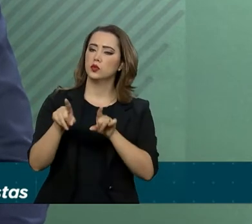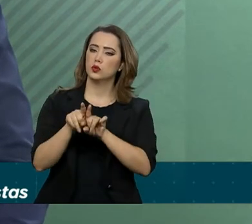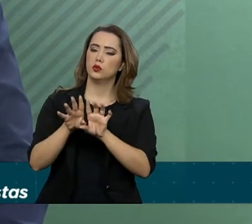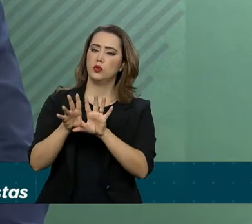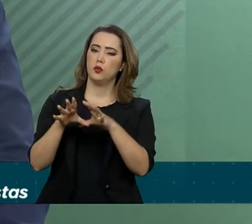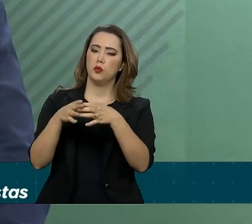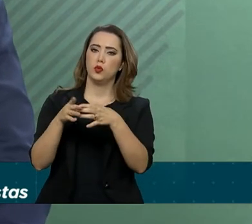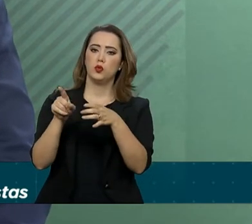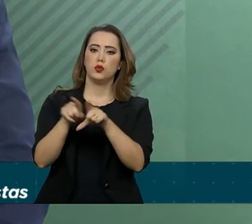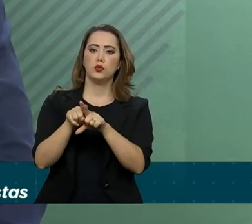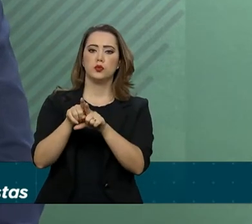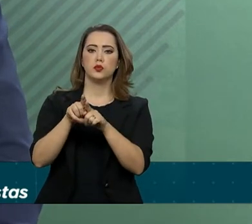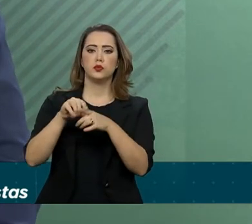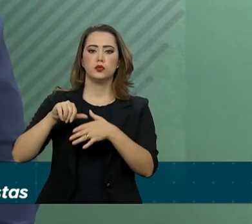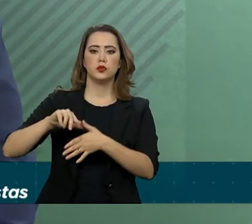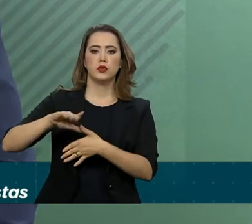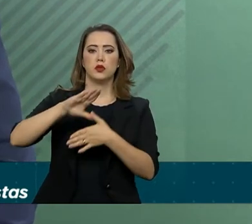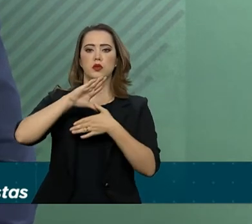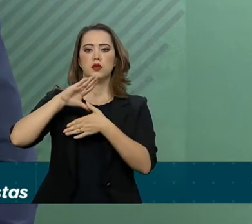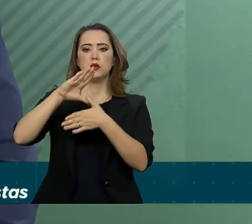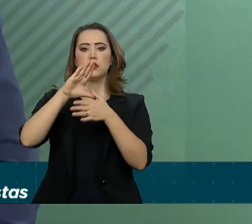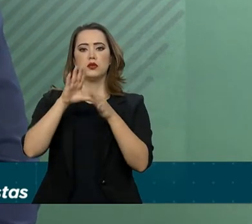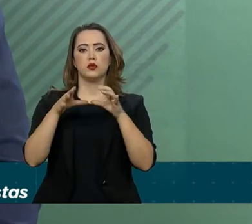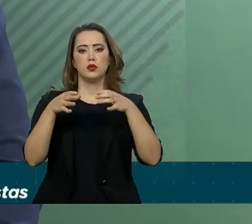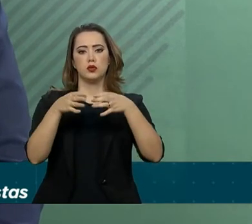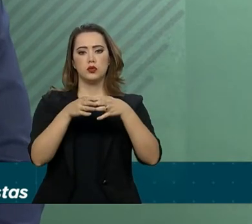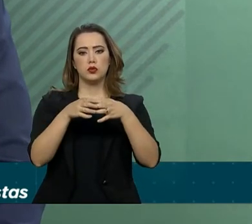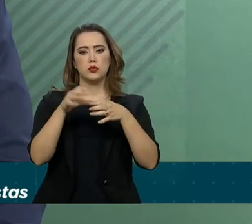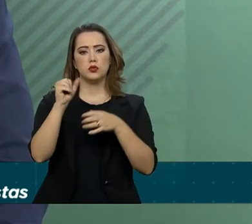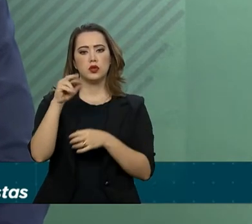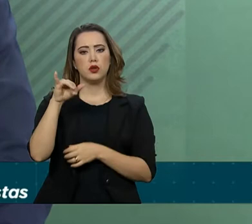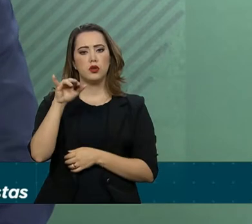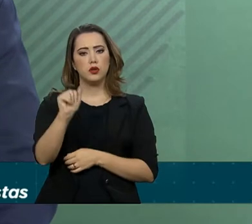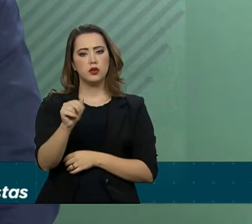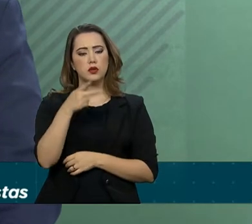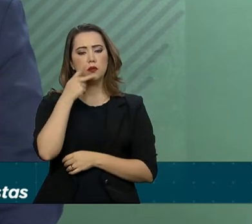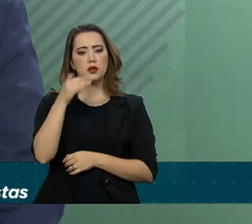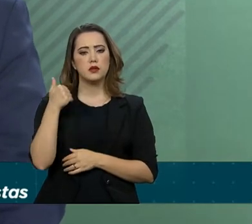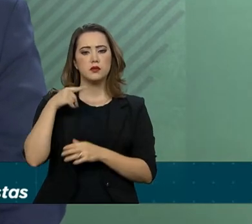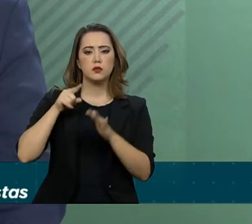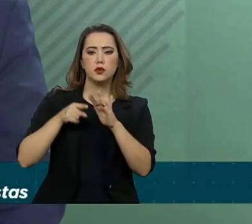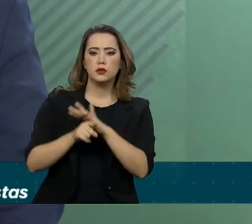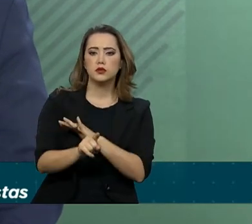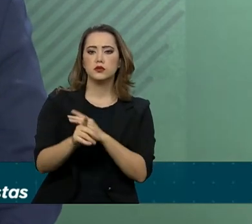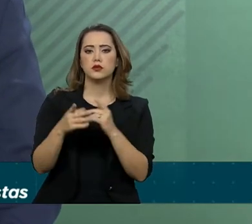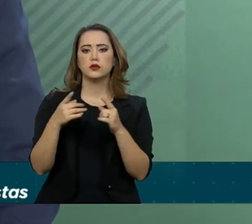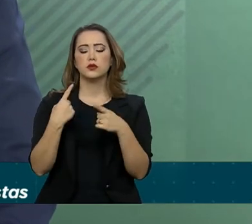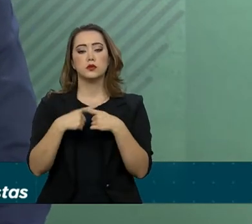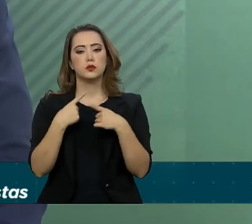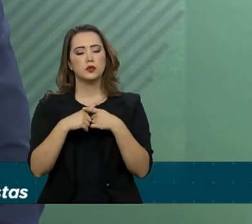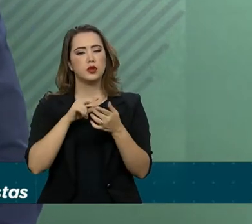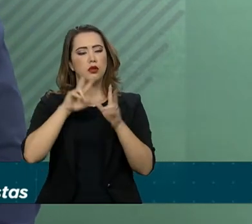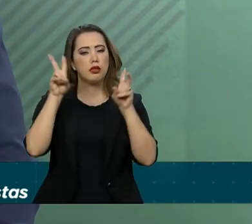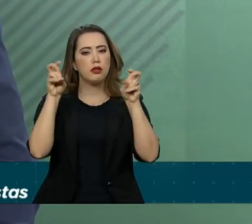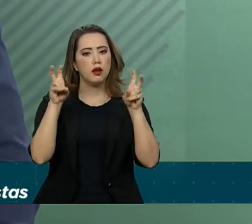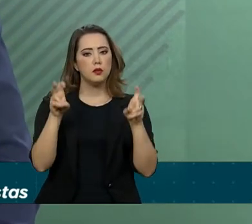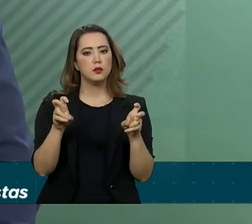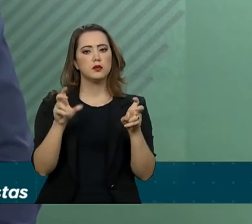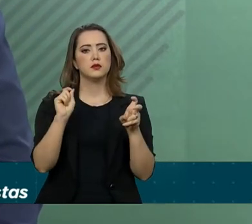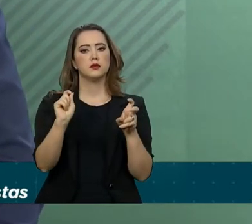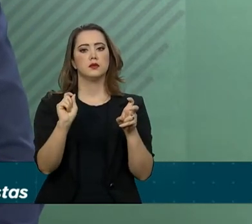Nacional da República da Coreia. Vou deter-me com um pouco mais de profundidade, porque foram assuntos